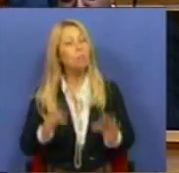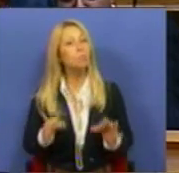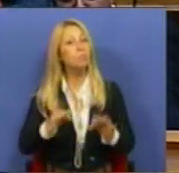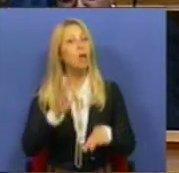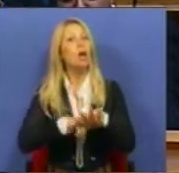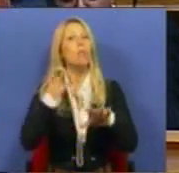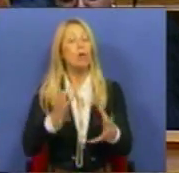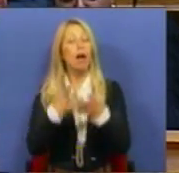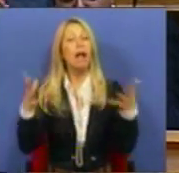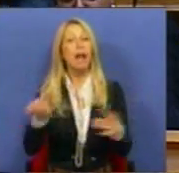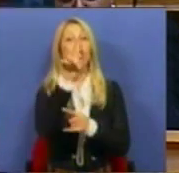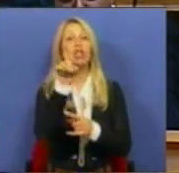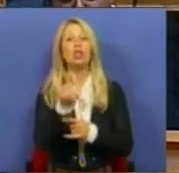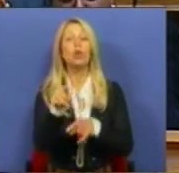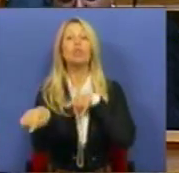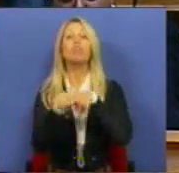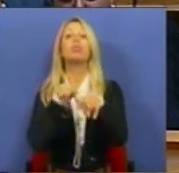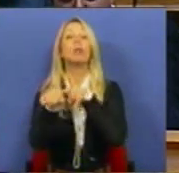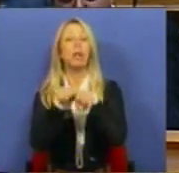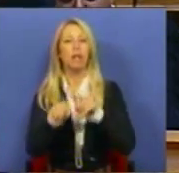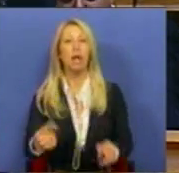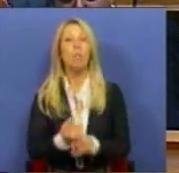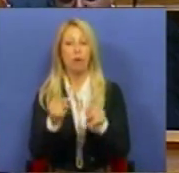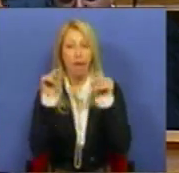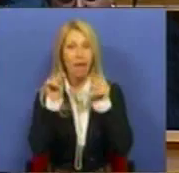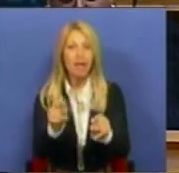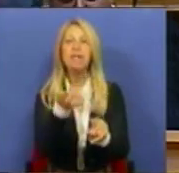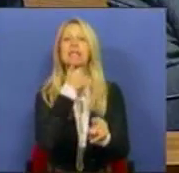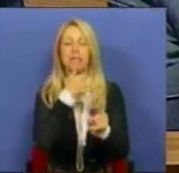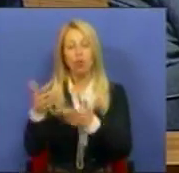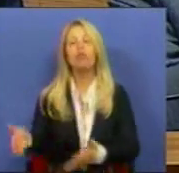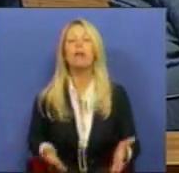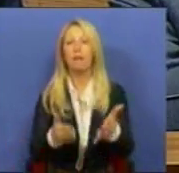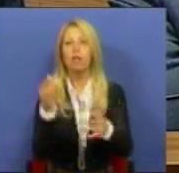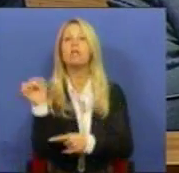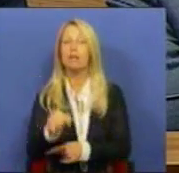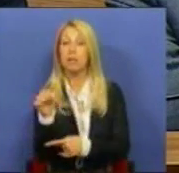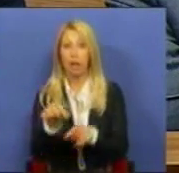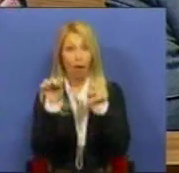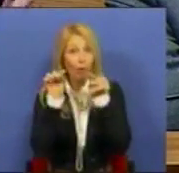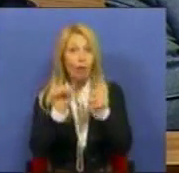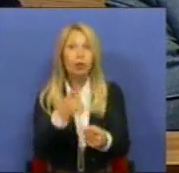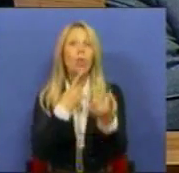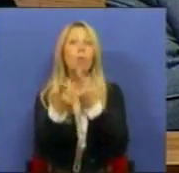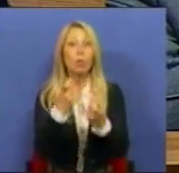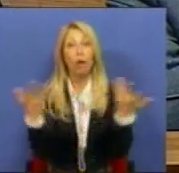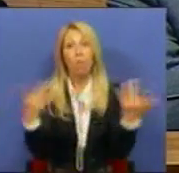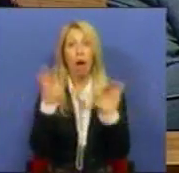grandes questões políticas. Porque aí é que é uma decisão estratégica. E foi isso que eu levantei e sobre isso não houve esclarecimento.